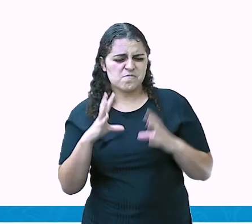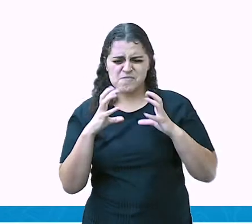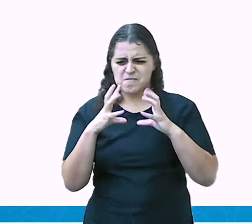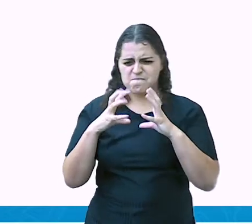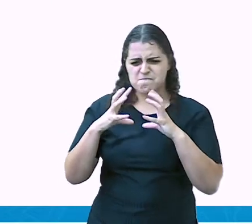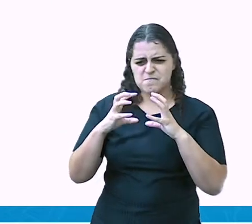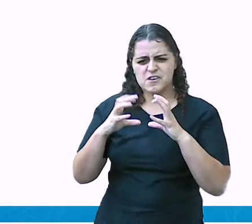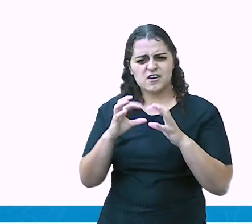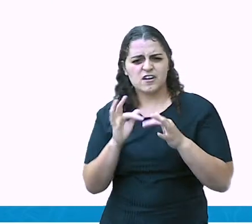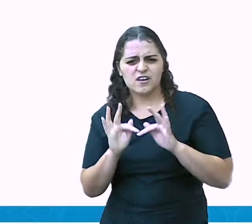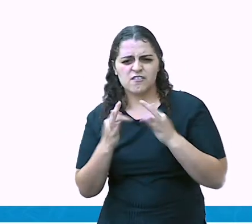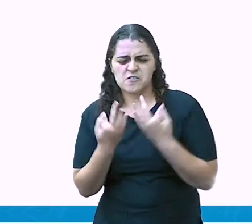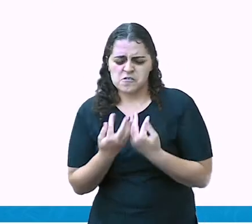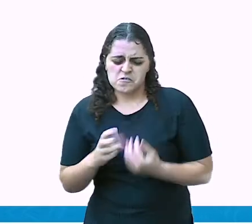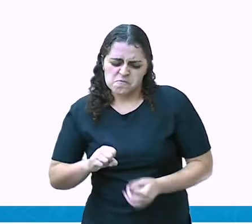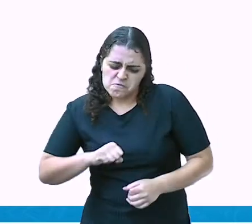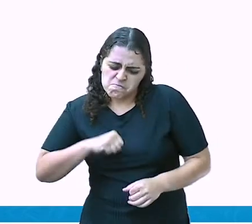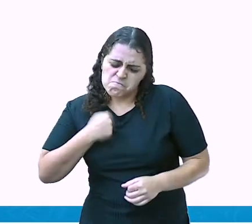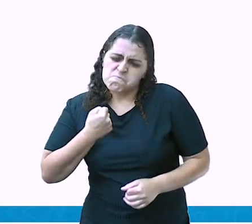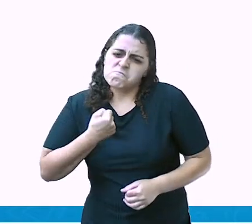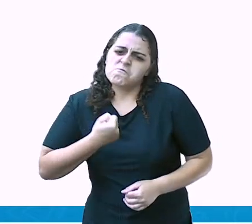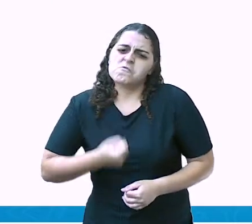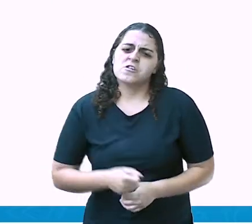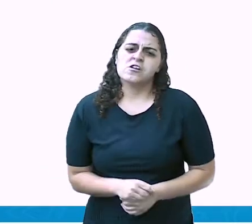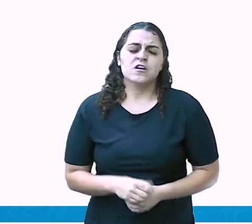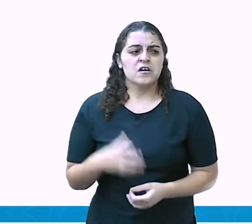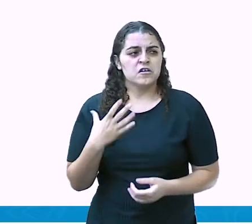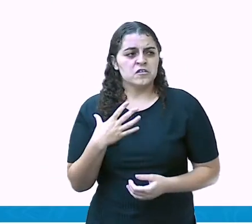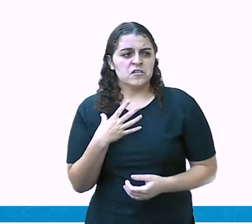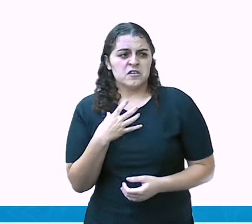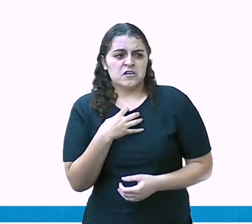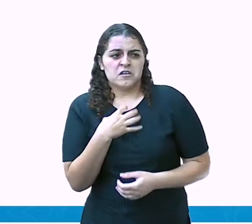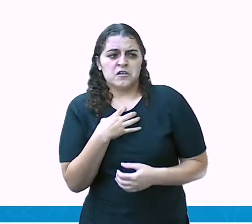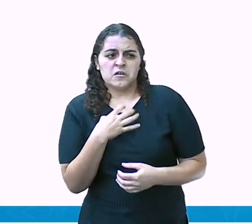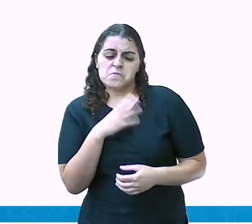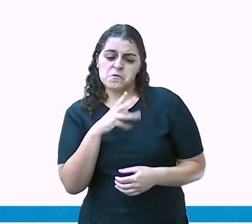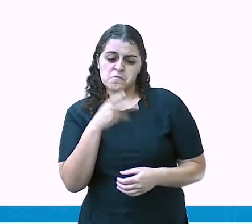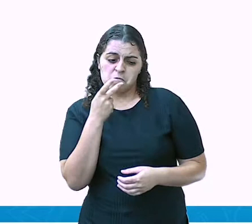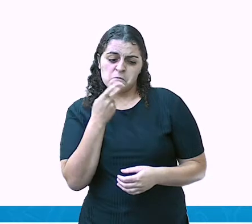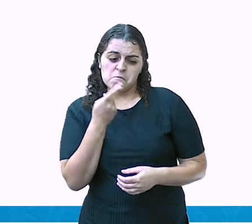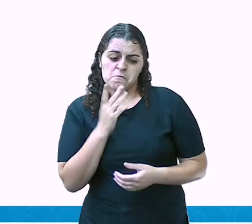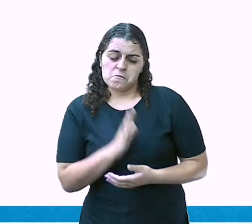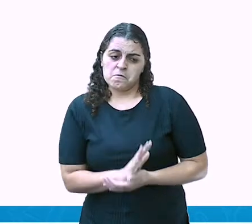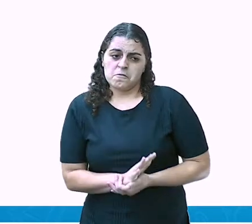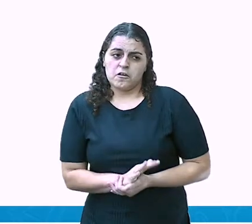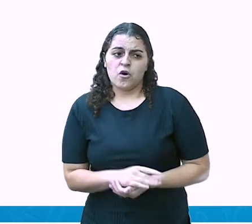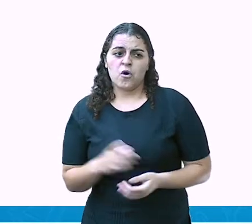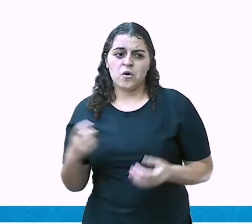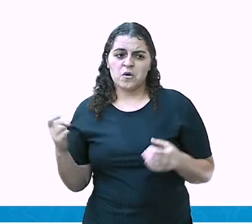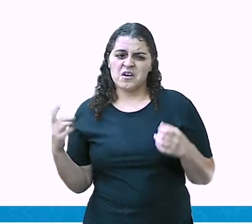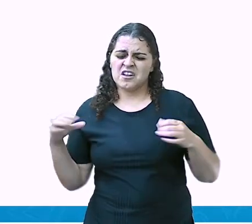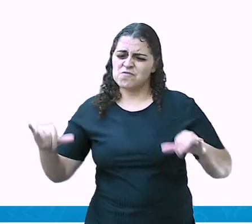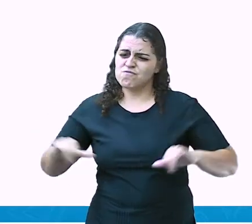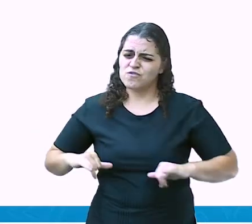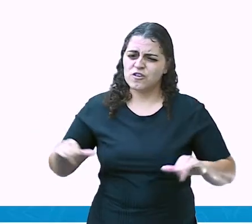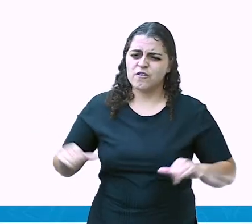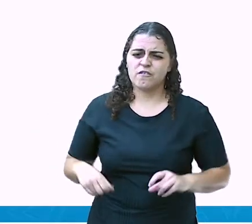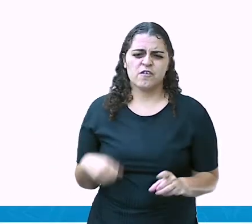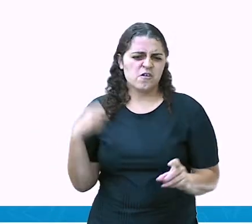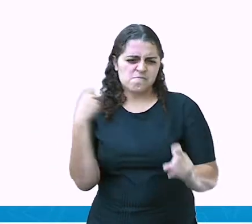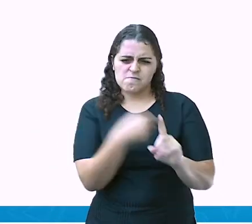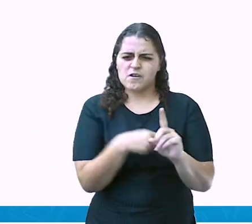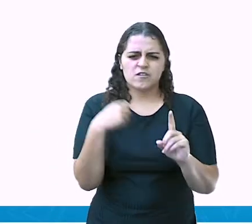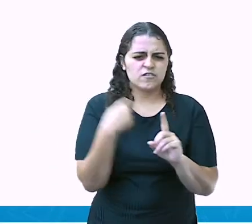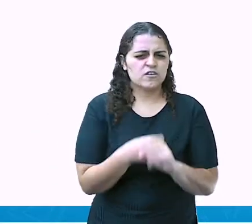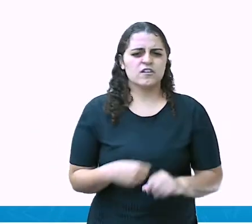briga que para ela foi muito forte e desencadeou aí no bloqueio da fala. Ou ela sofreu uma violência